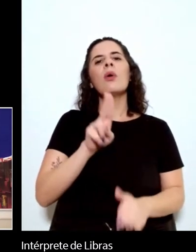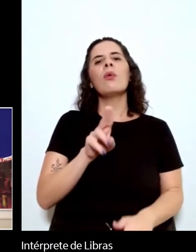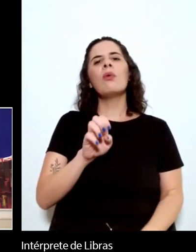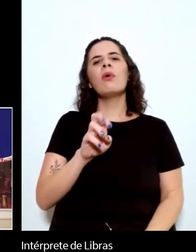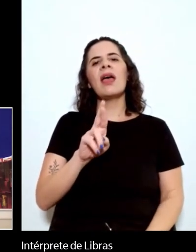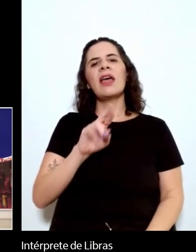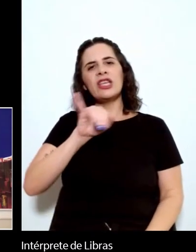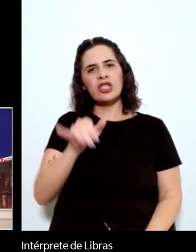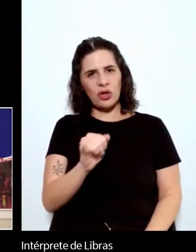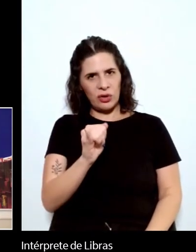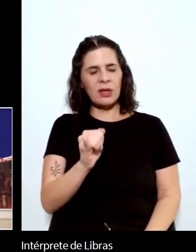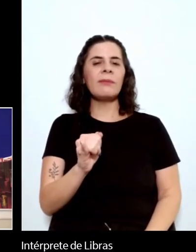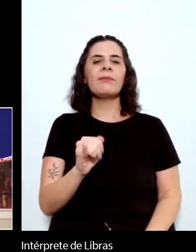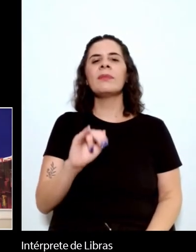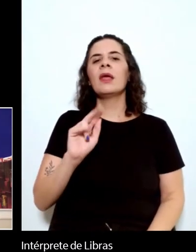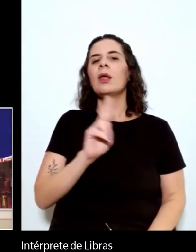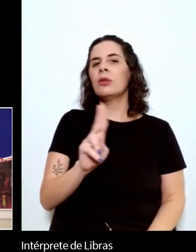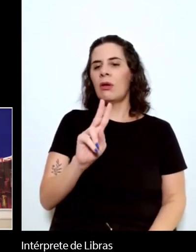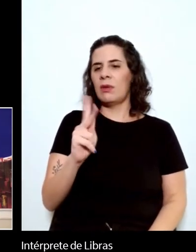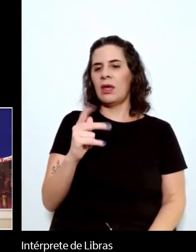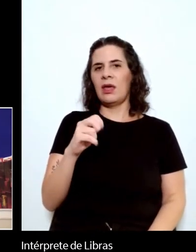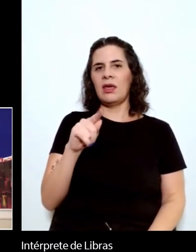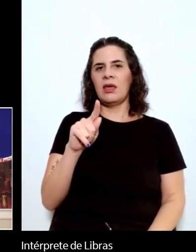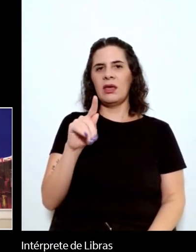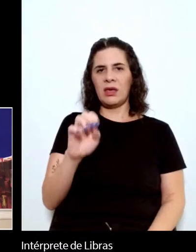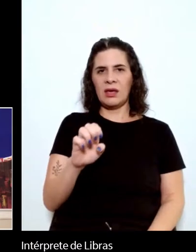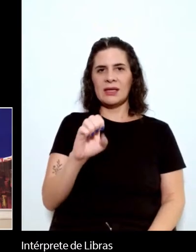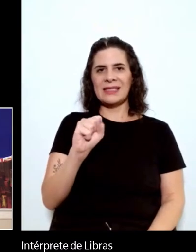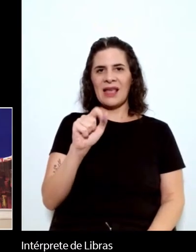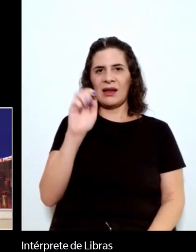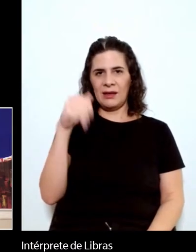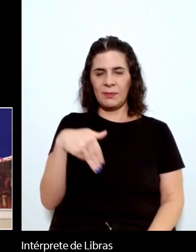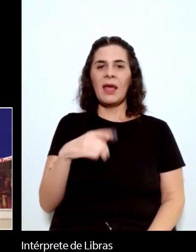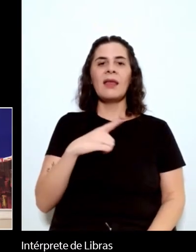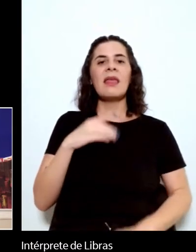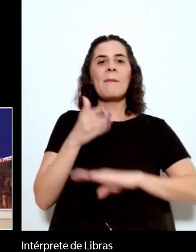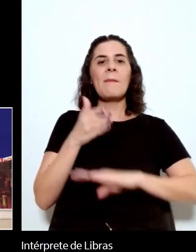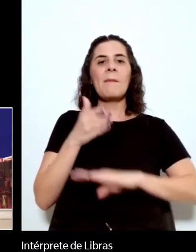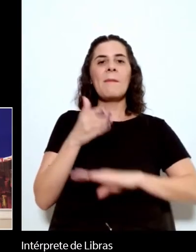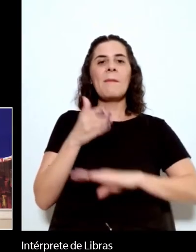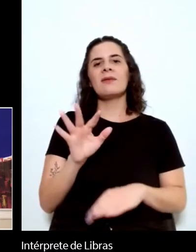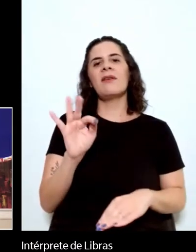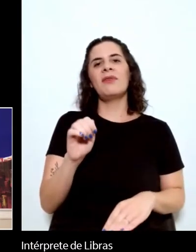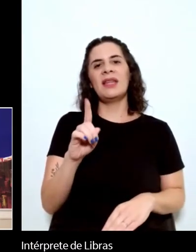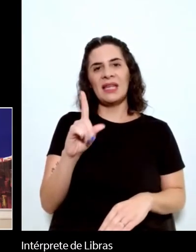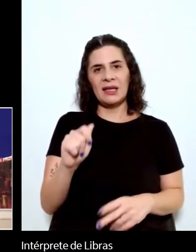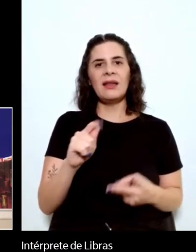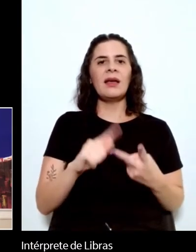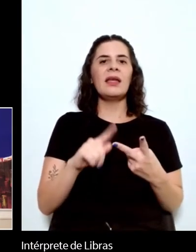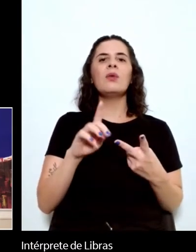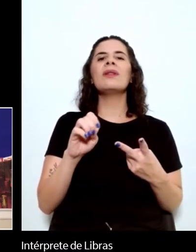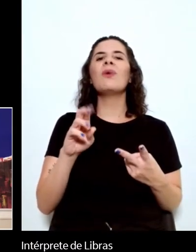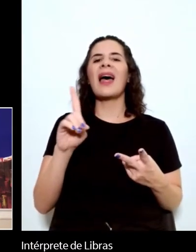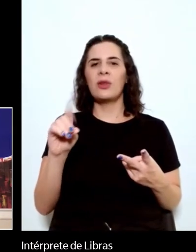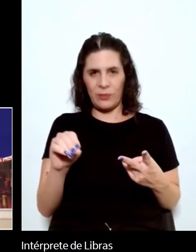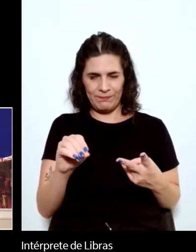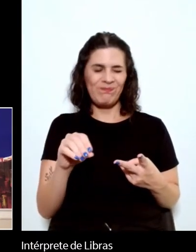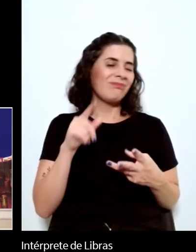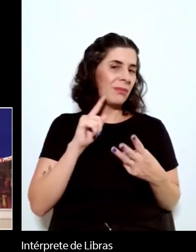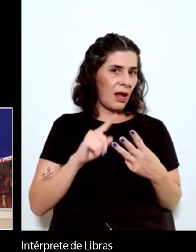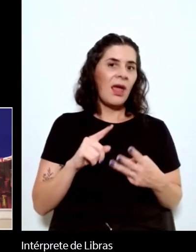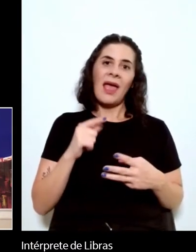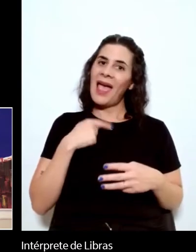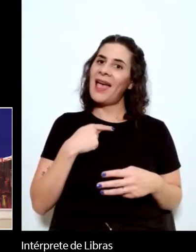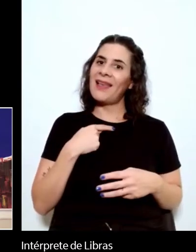e a participação da Fernanda Felizberto e do Eduardo de Assis Duarte. O serial bastante característico do